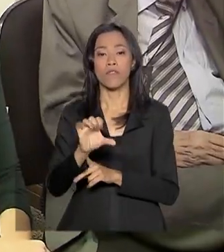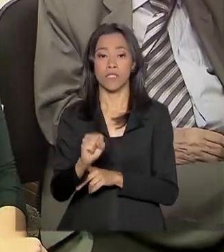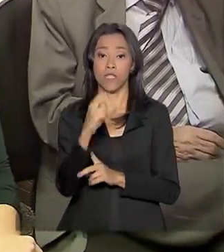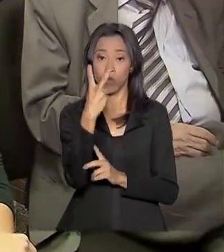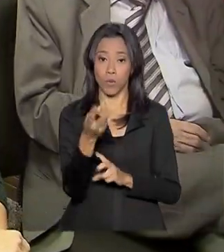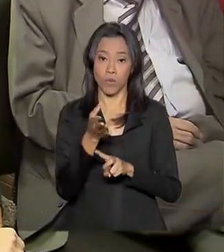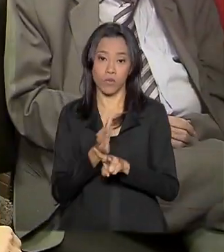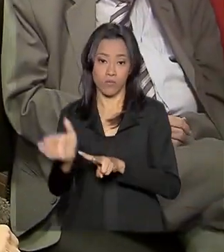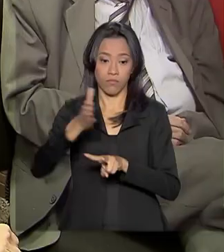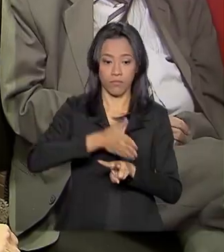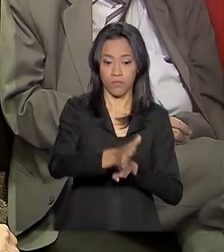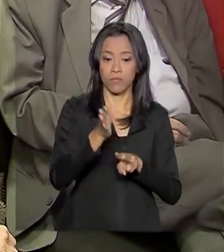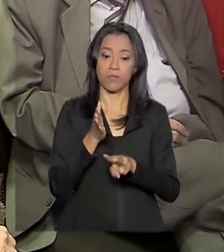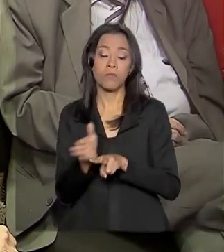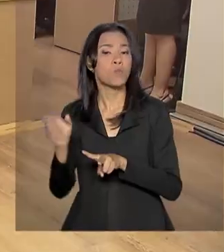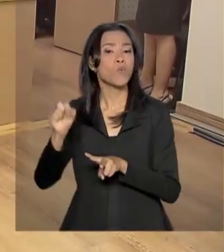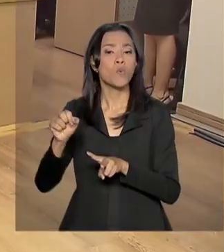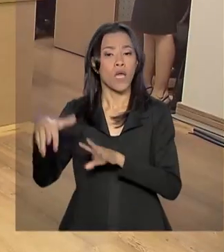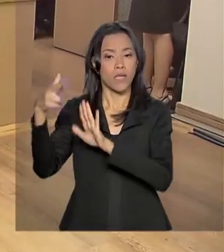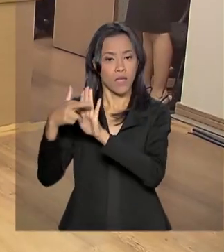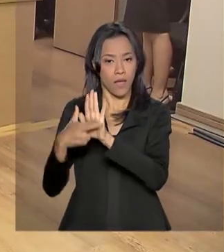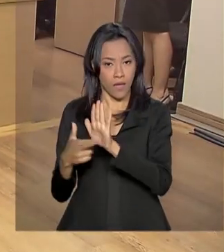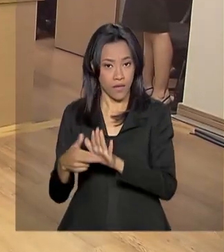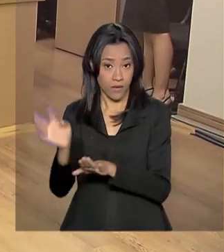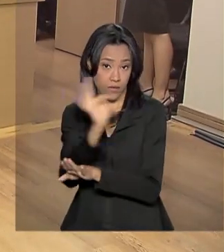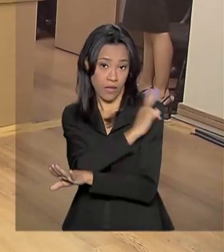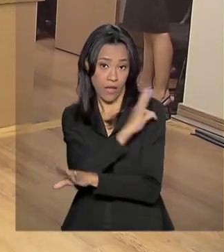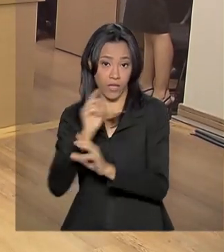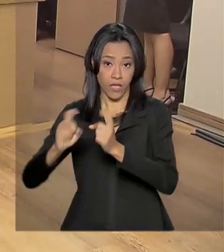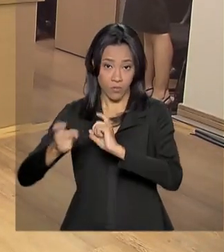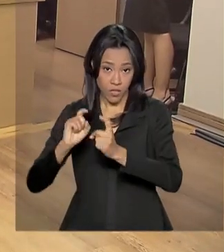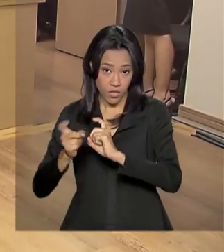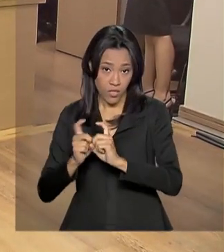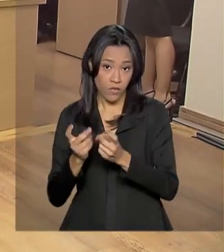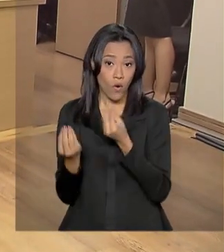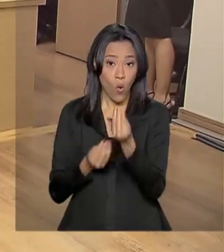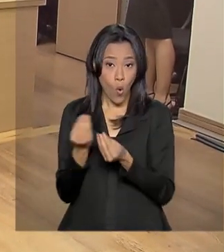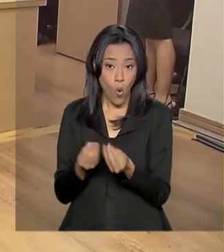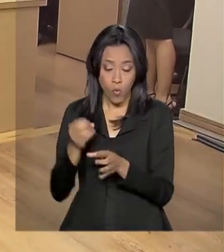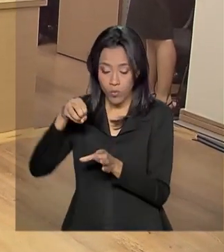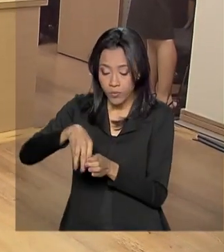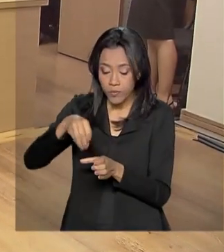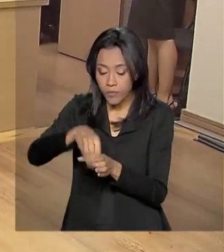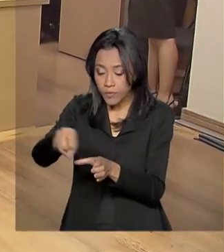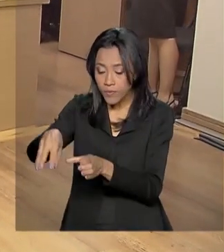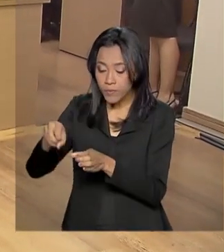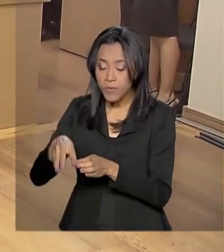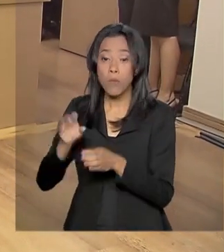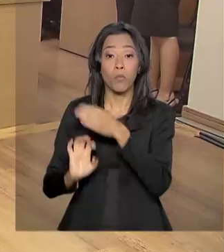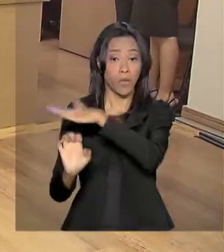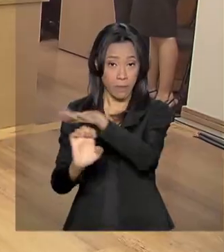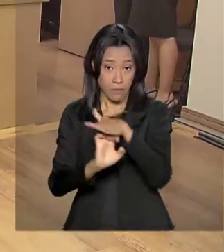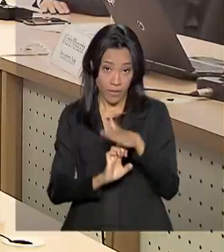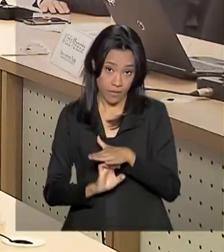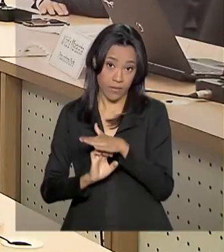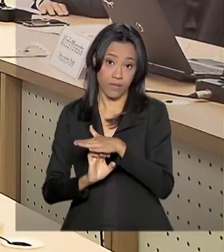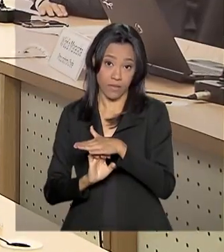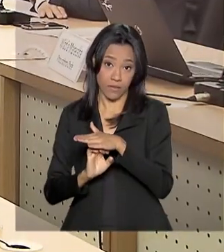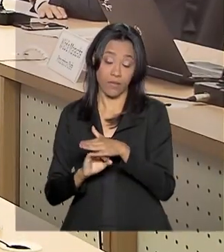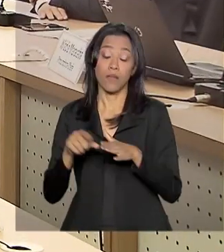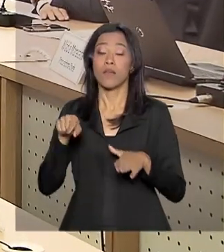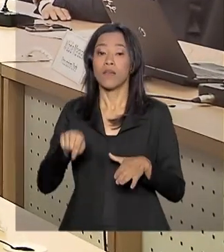primeira trata dos requisitos técnicos e administrativos para o cultivo da planta por empresas farmacêuticas,